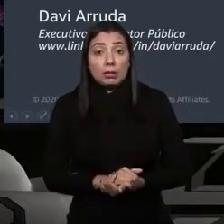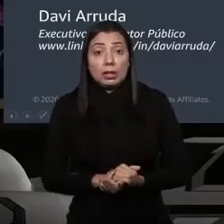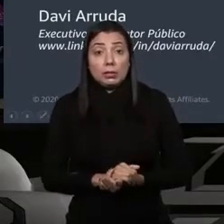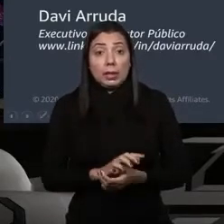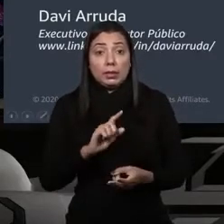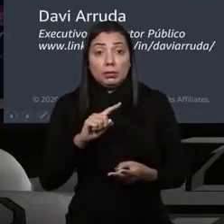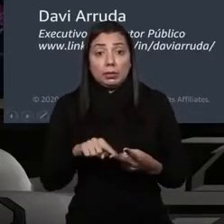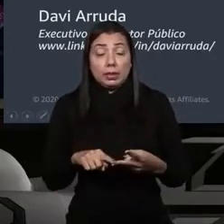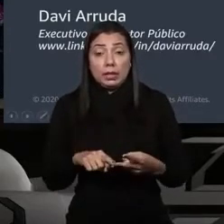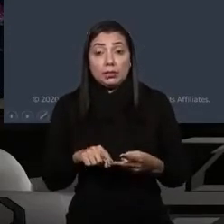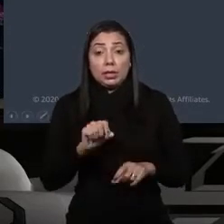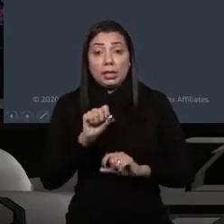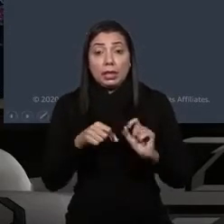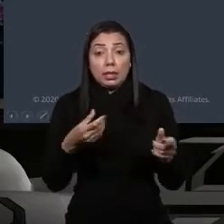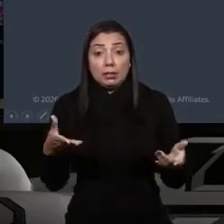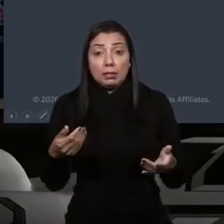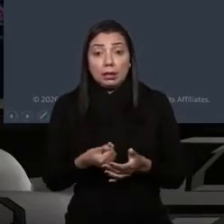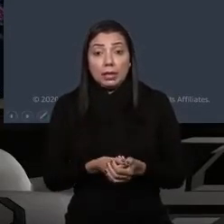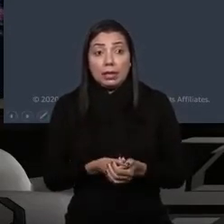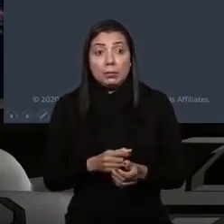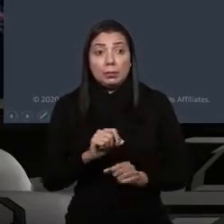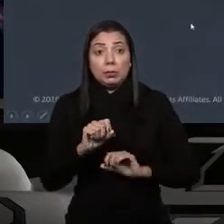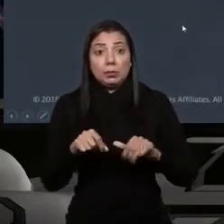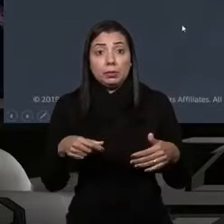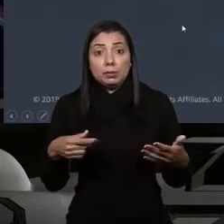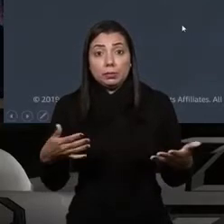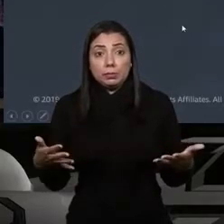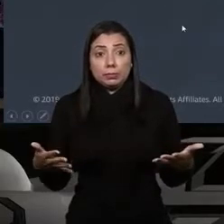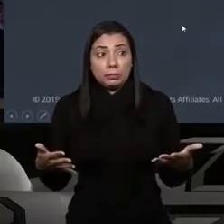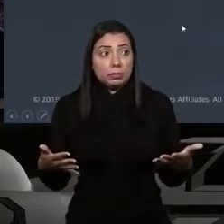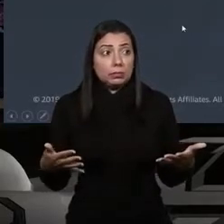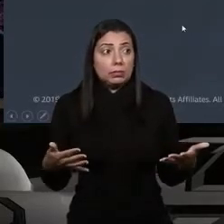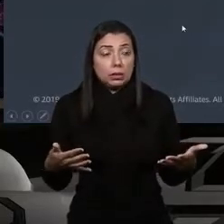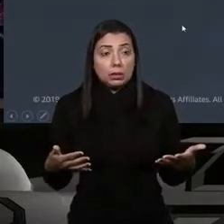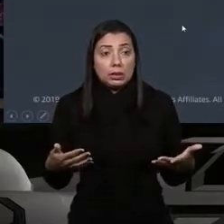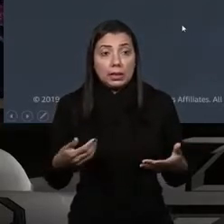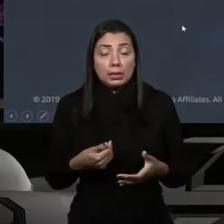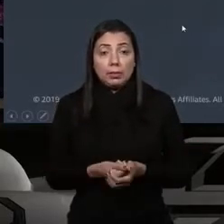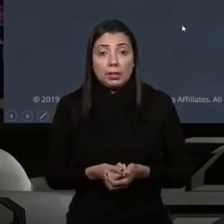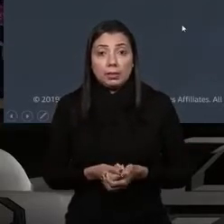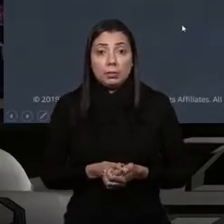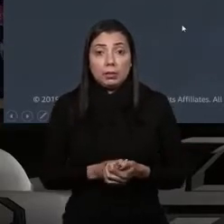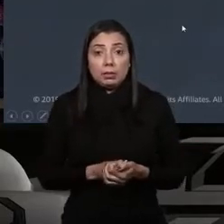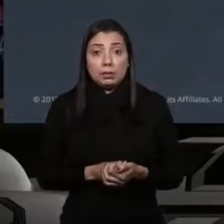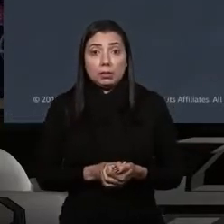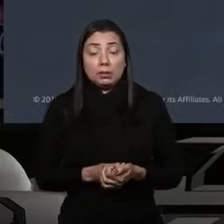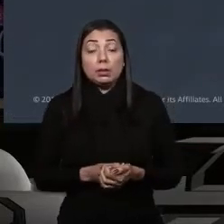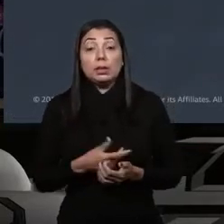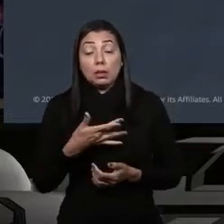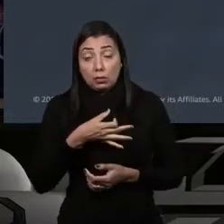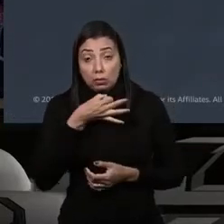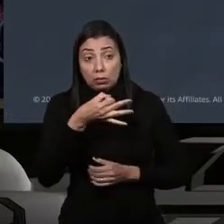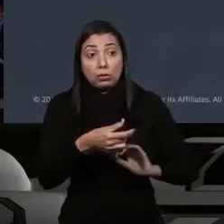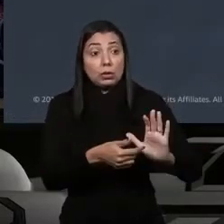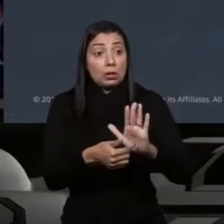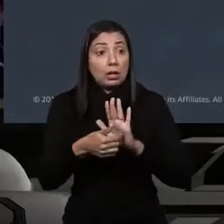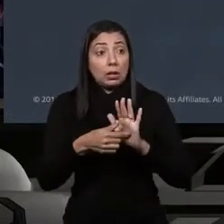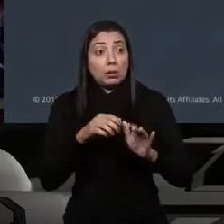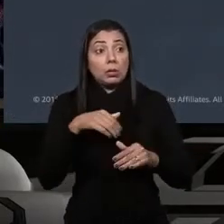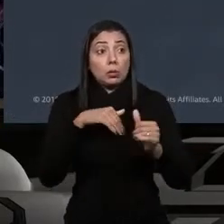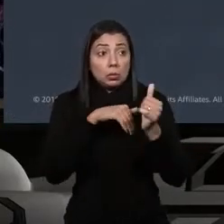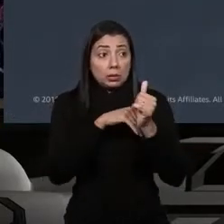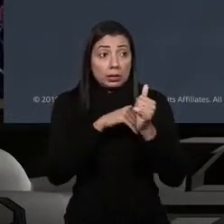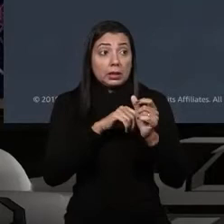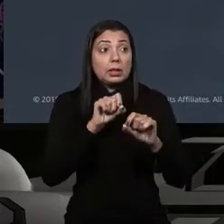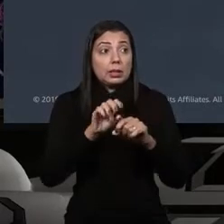a primeira dica que eu trago, e o primeiro segredo que